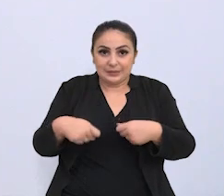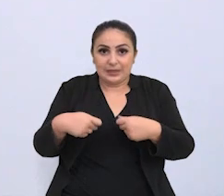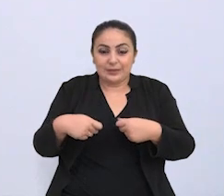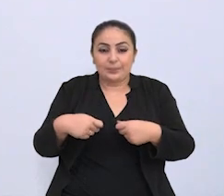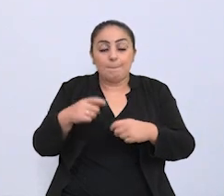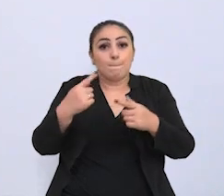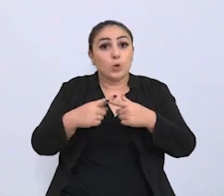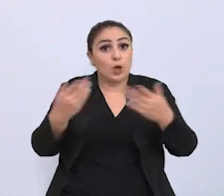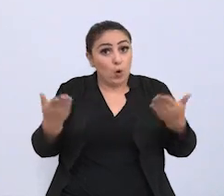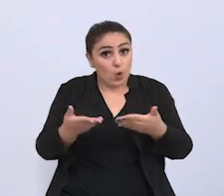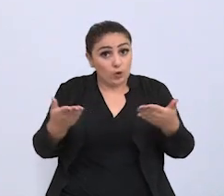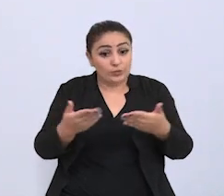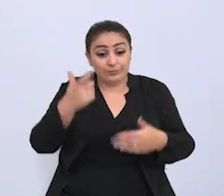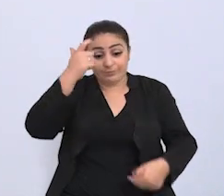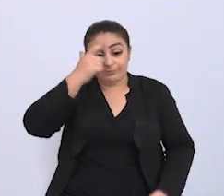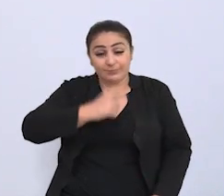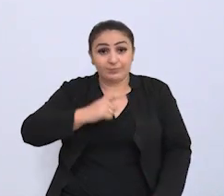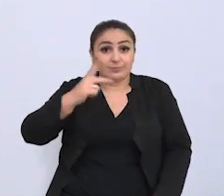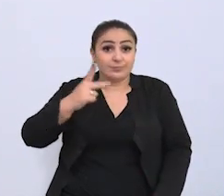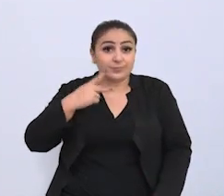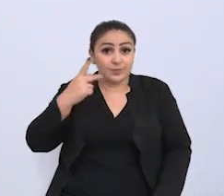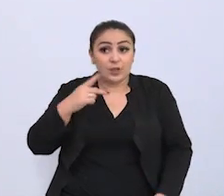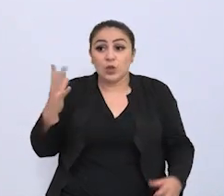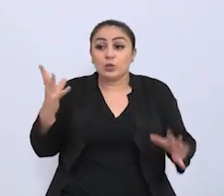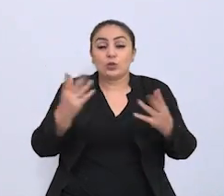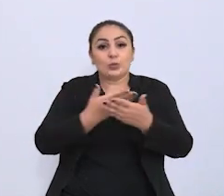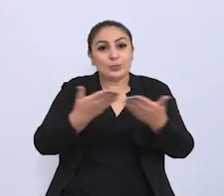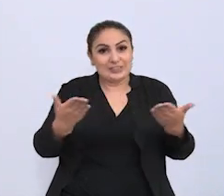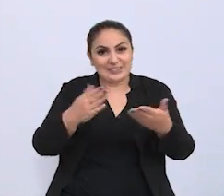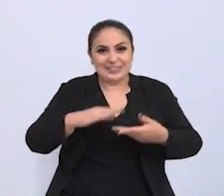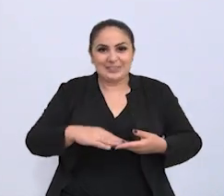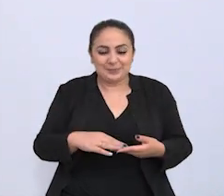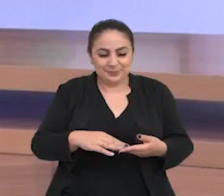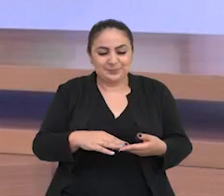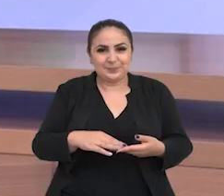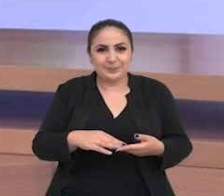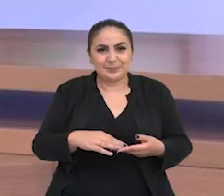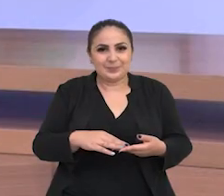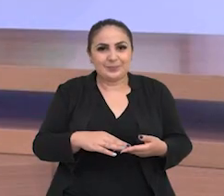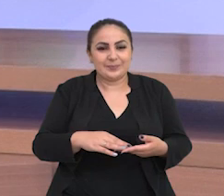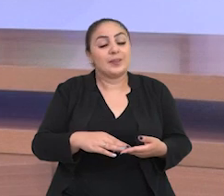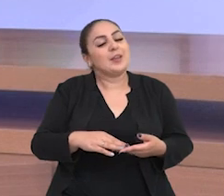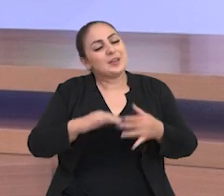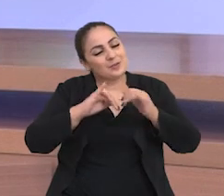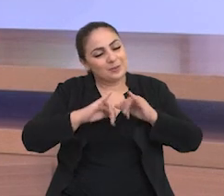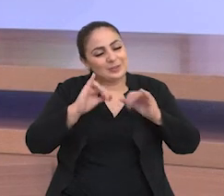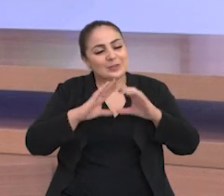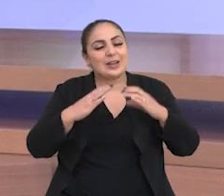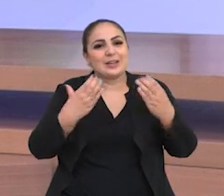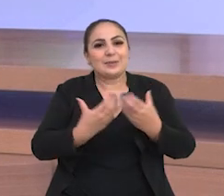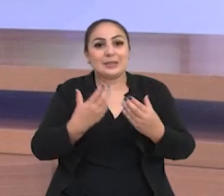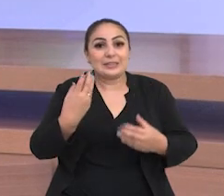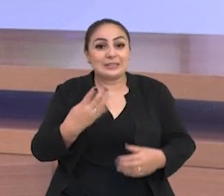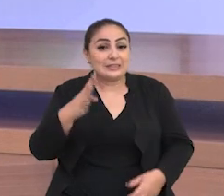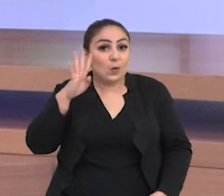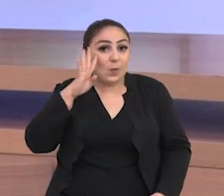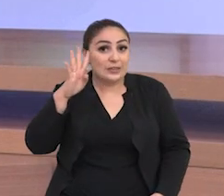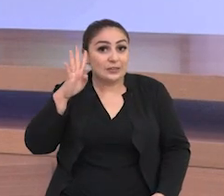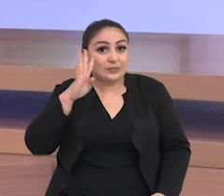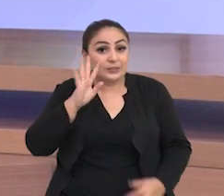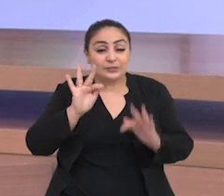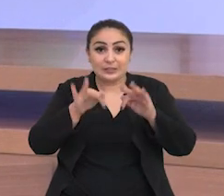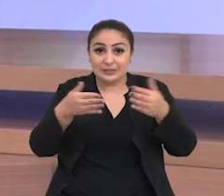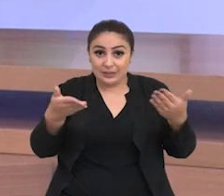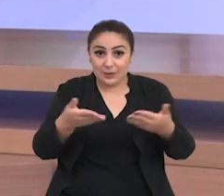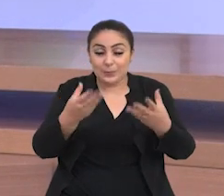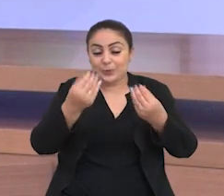-fundense porque hoje sou vereadora de todos vocês o jornal da câmara desta quarta